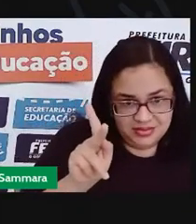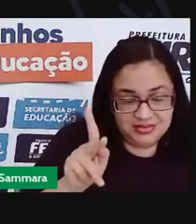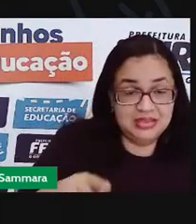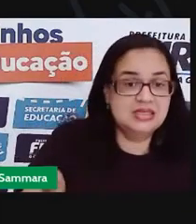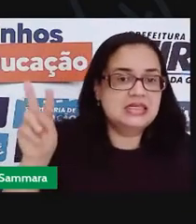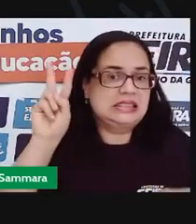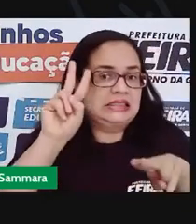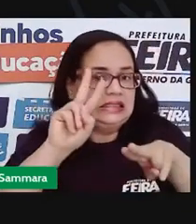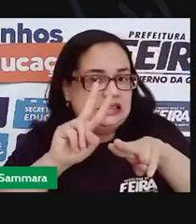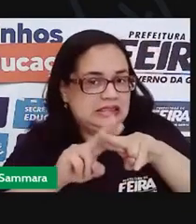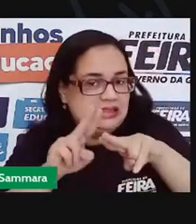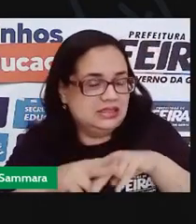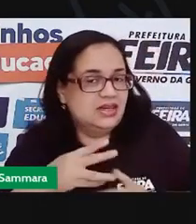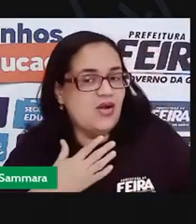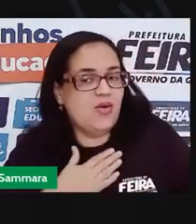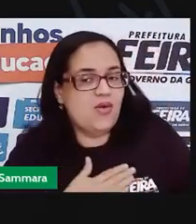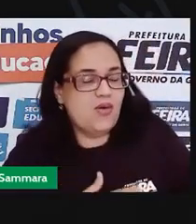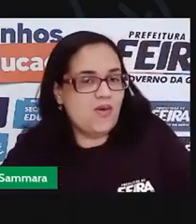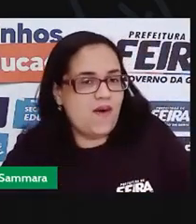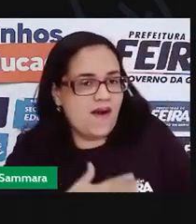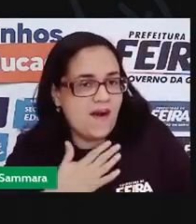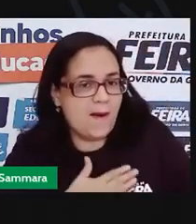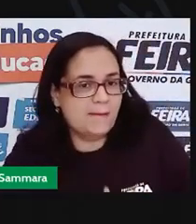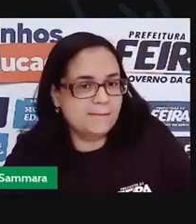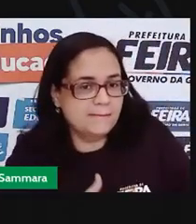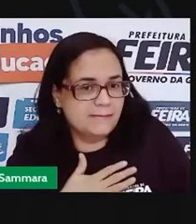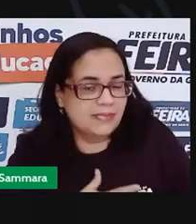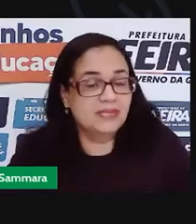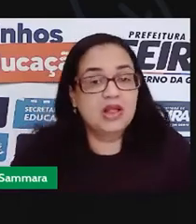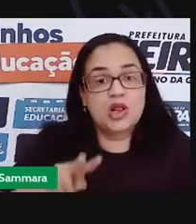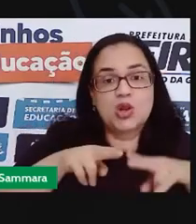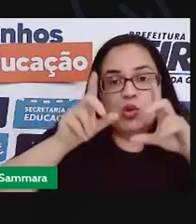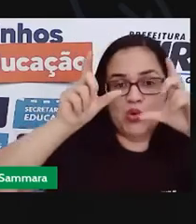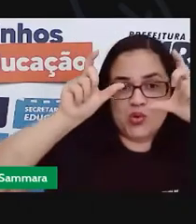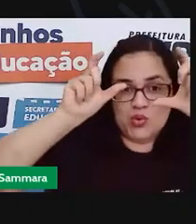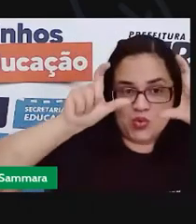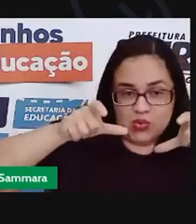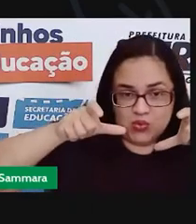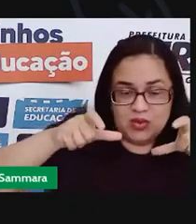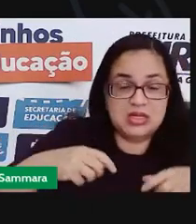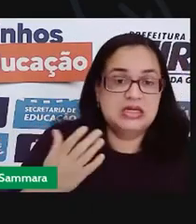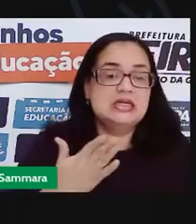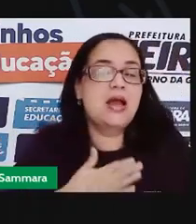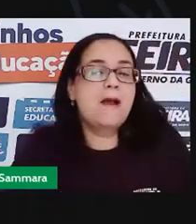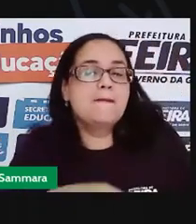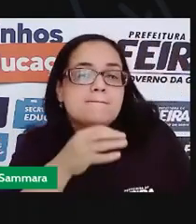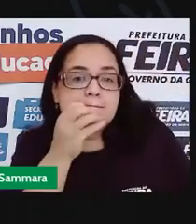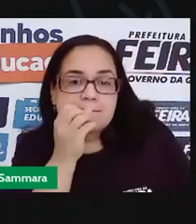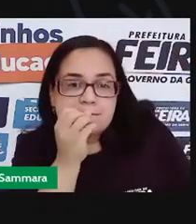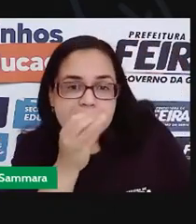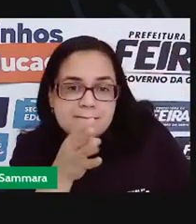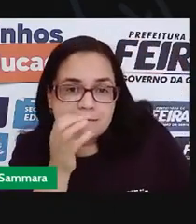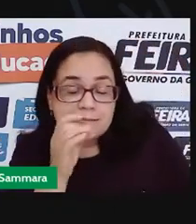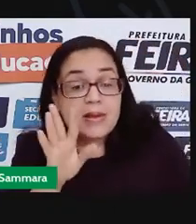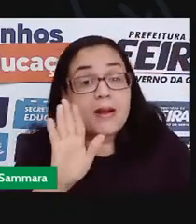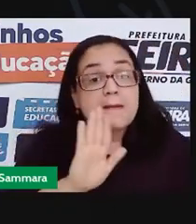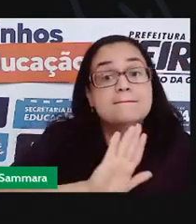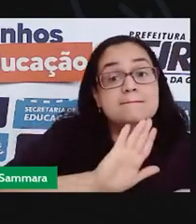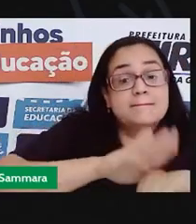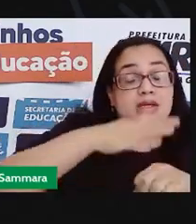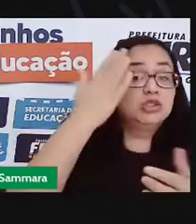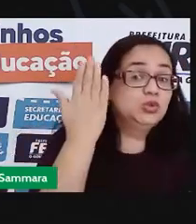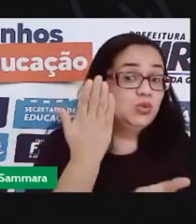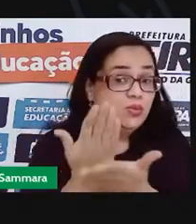Senta aí bem confortável, fica aí no lugarzinho que você se sinta bem e vamos para mais